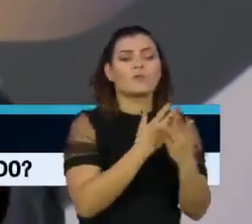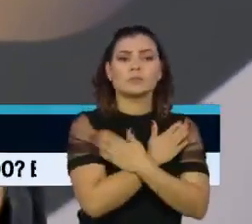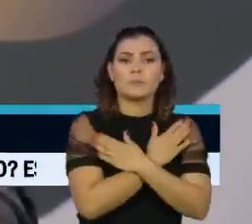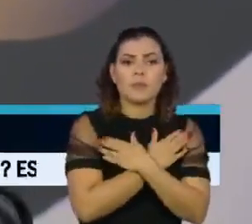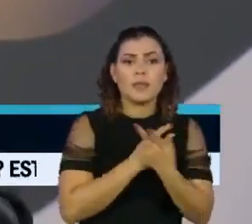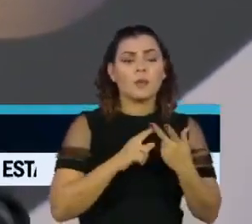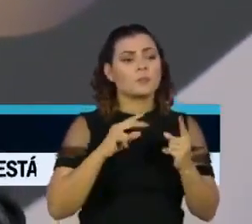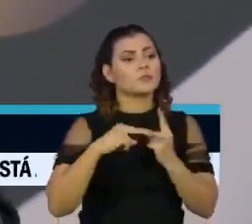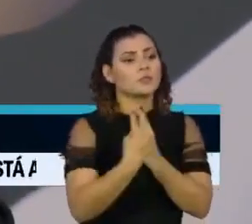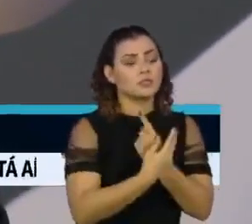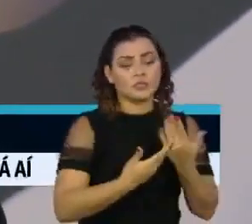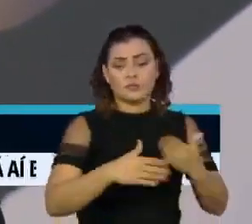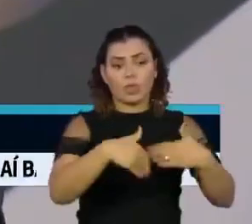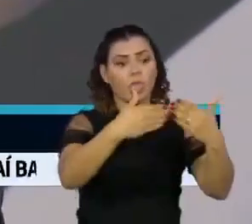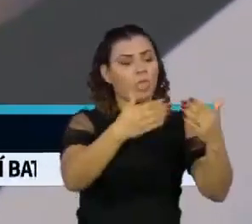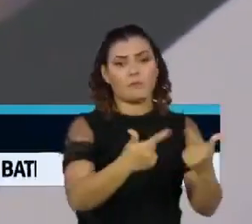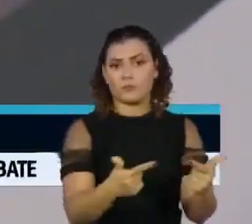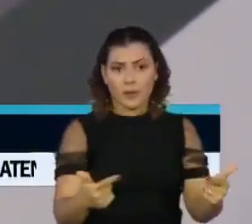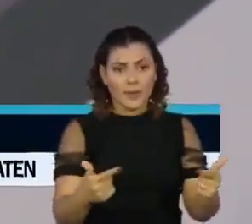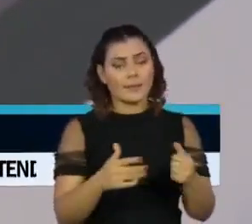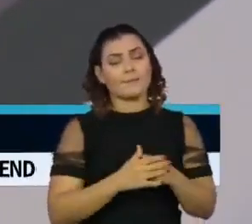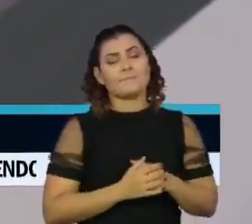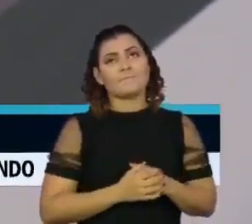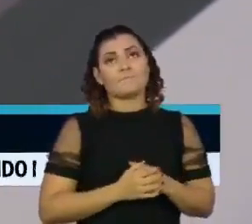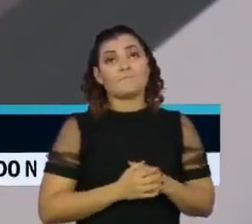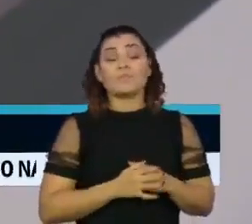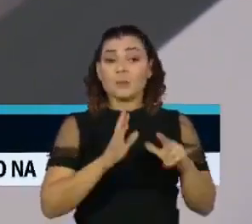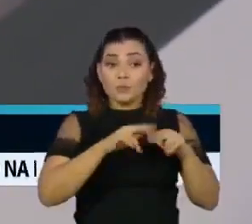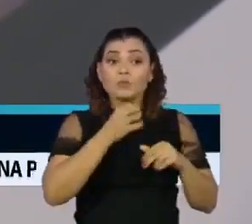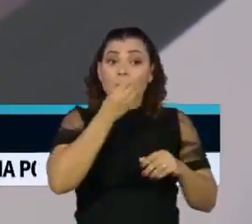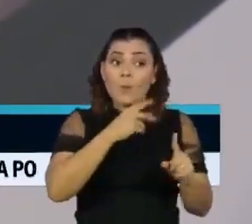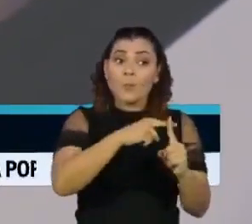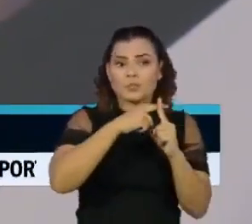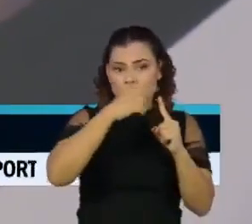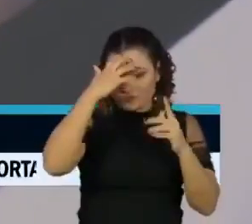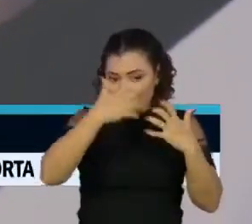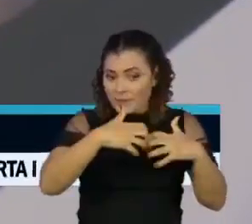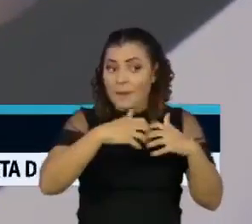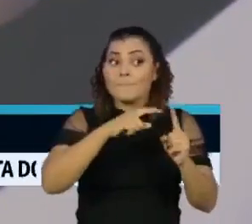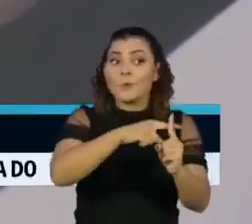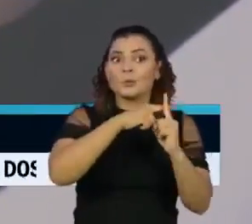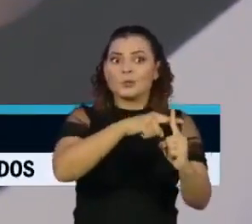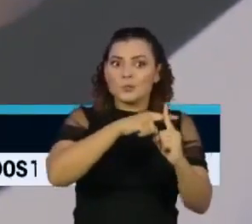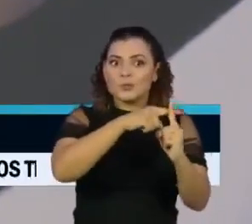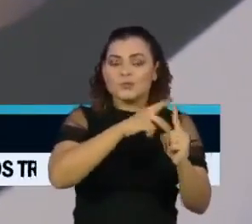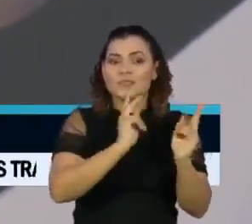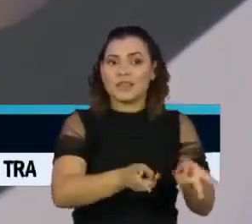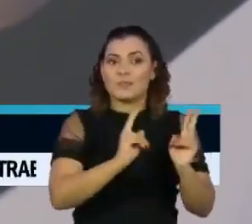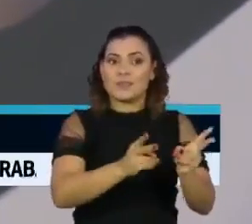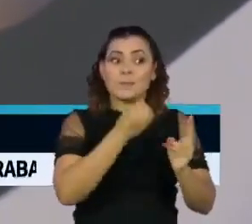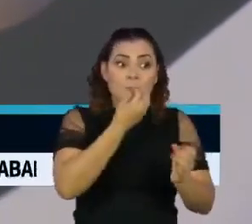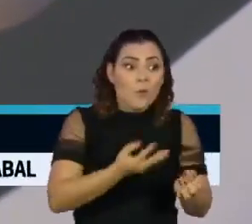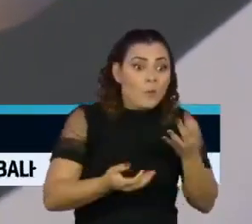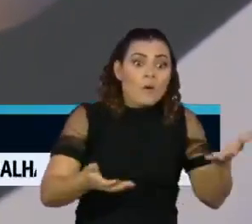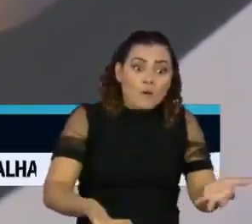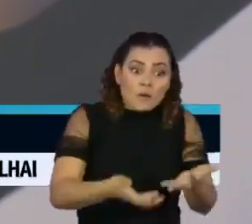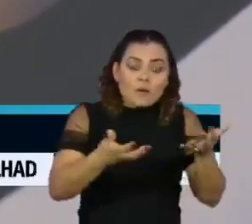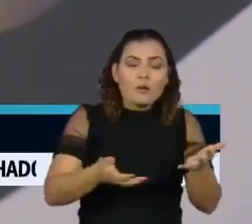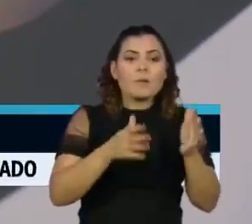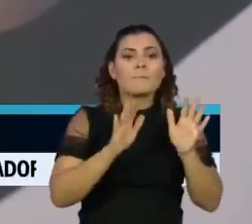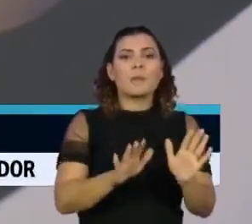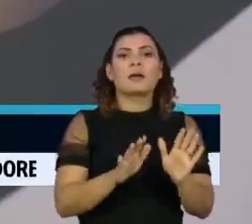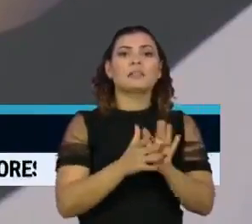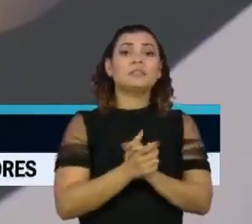sem uma perspectiva de curto prazo, sem um horizonte definido. Então, sempre é bom o indivíduo dizer que está tendo uma discreta